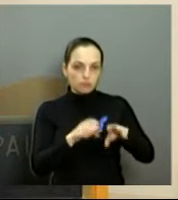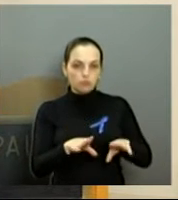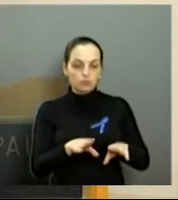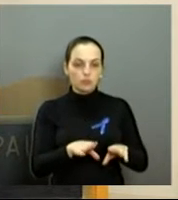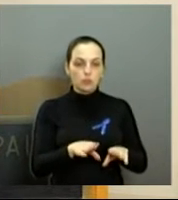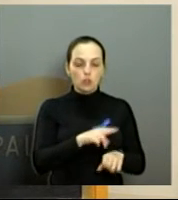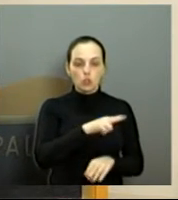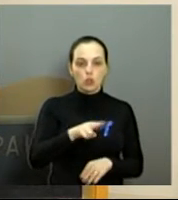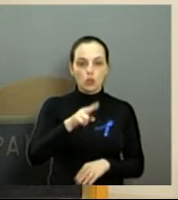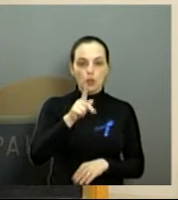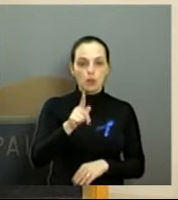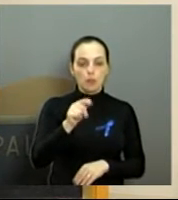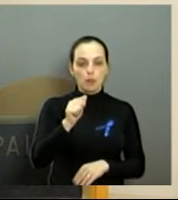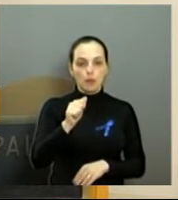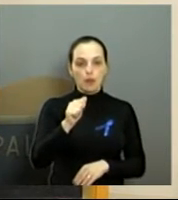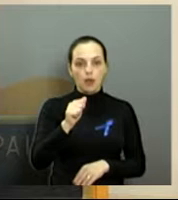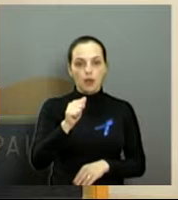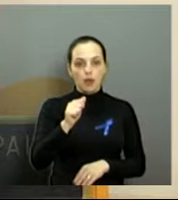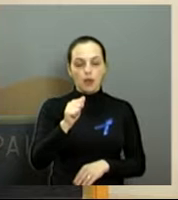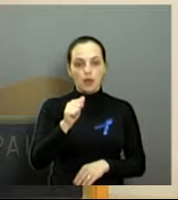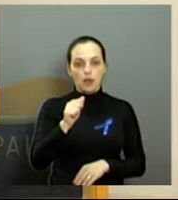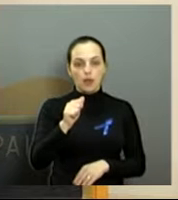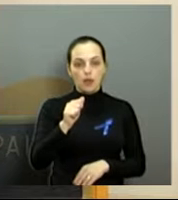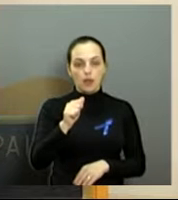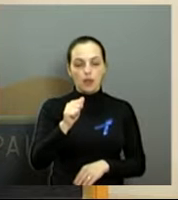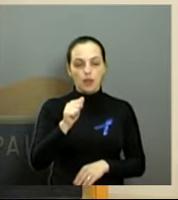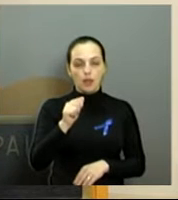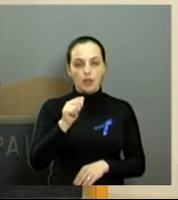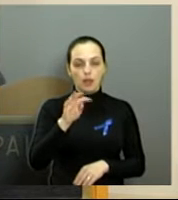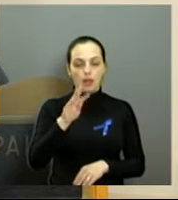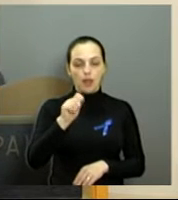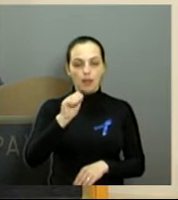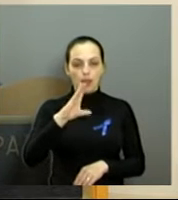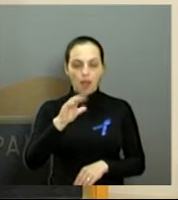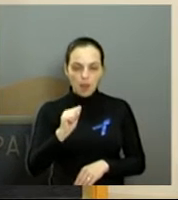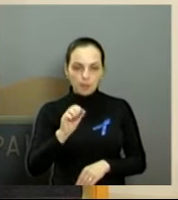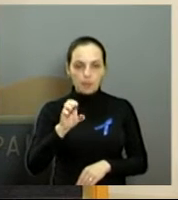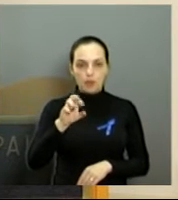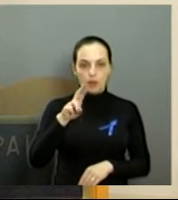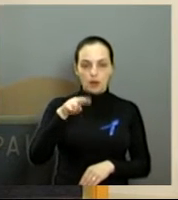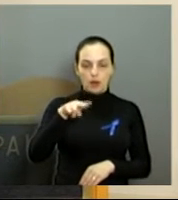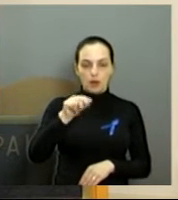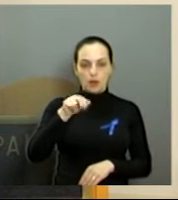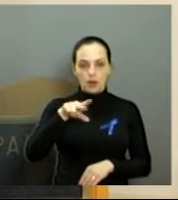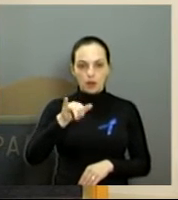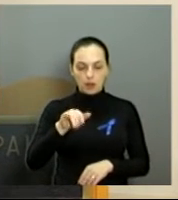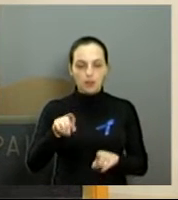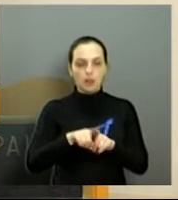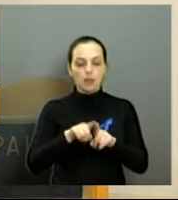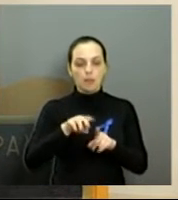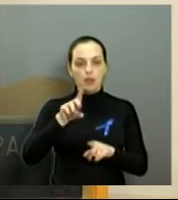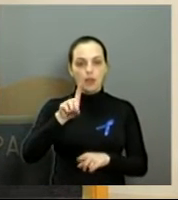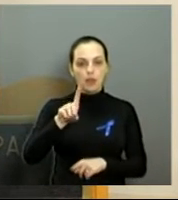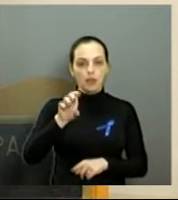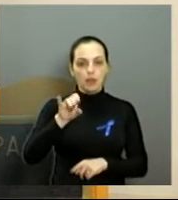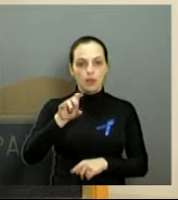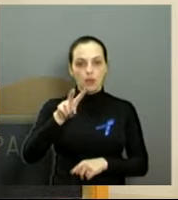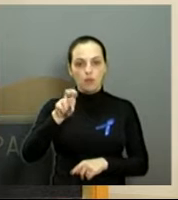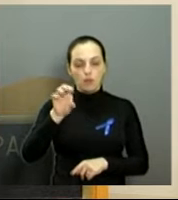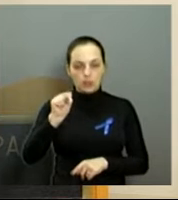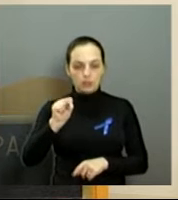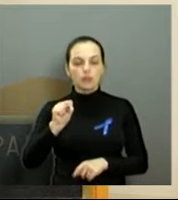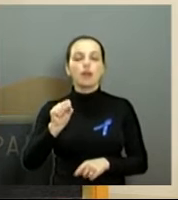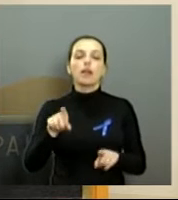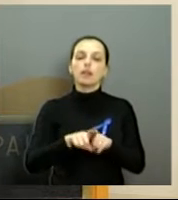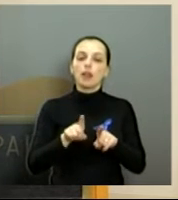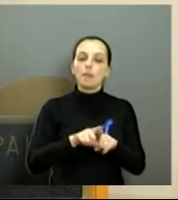Pataca, o Cabo Hernani e o Cabo Davis. Agradeço também às coordenadoras Maria Alice do Caique do Vale do